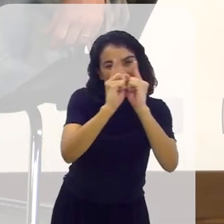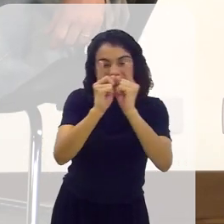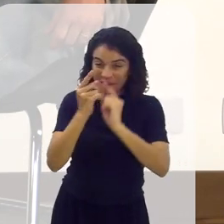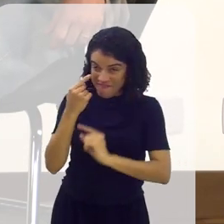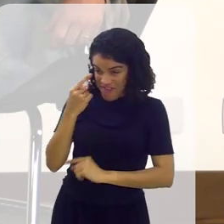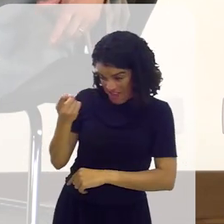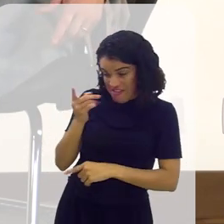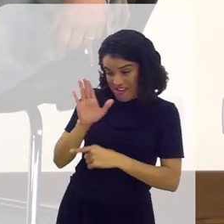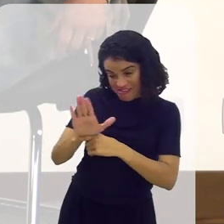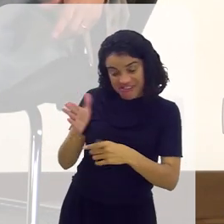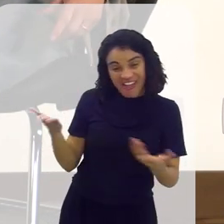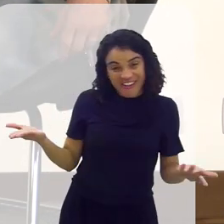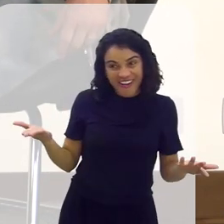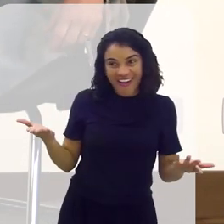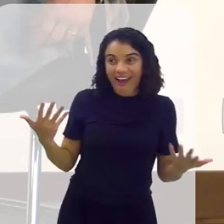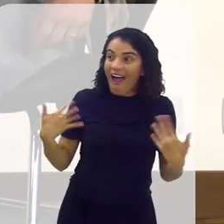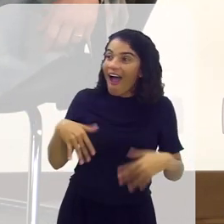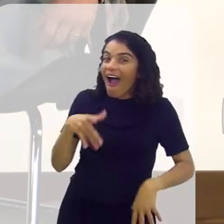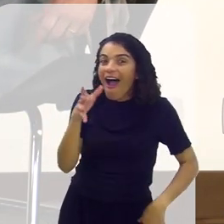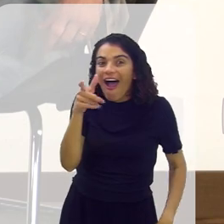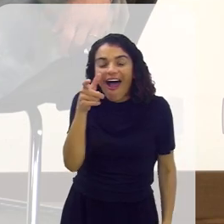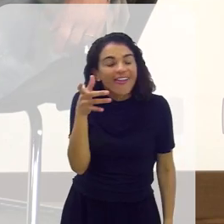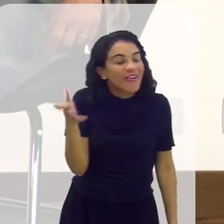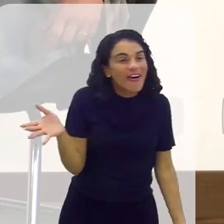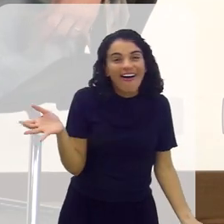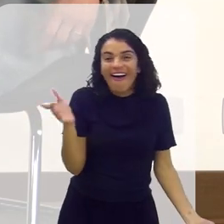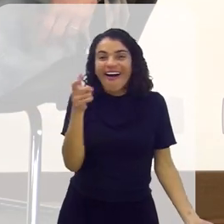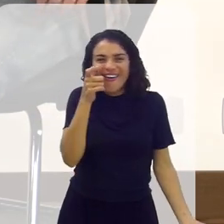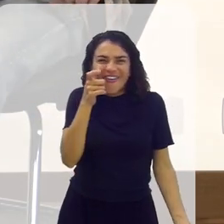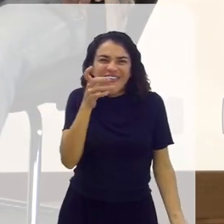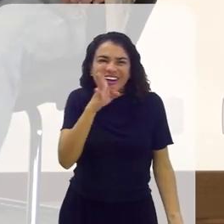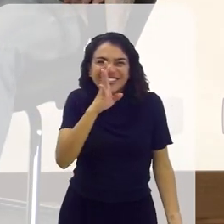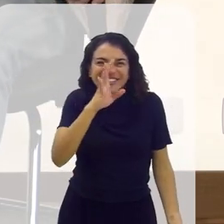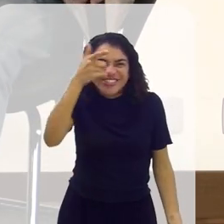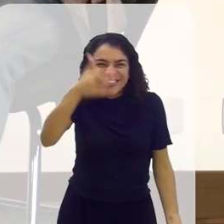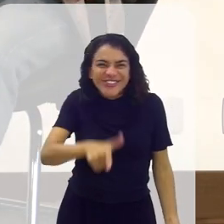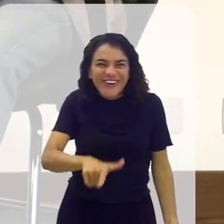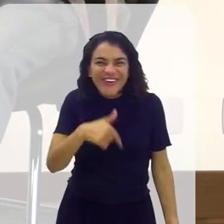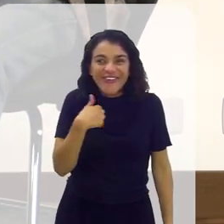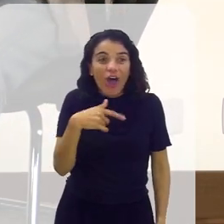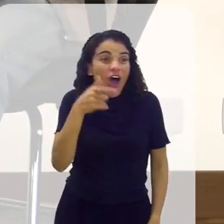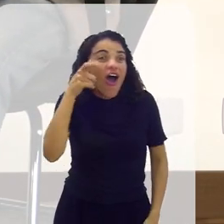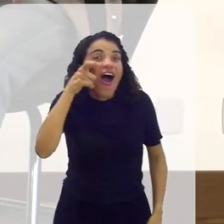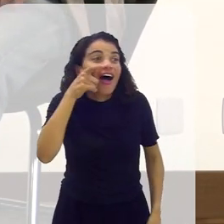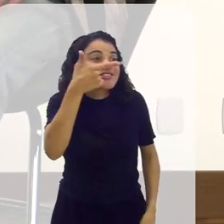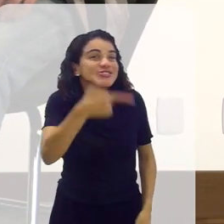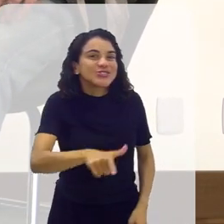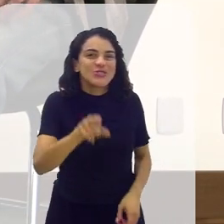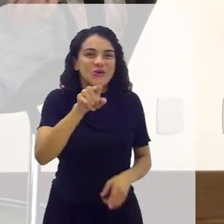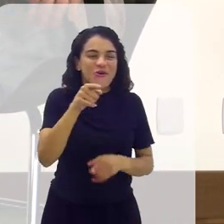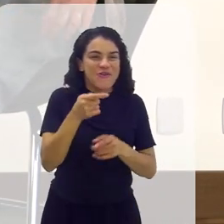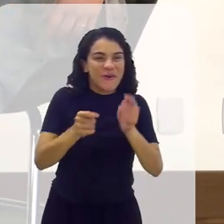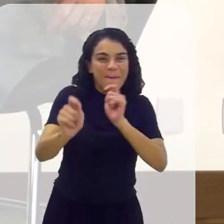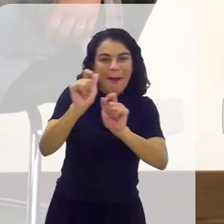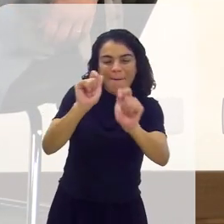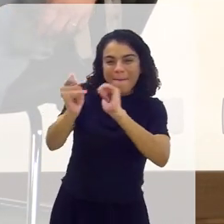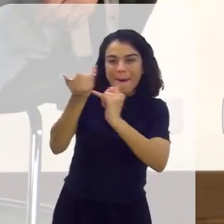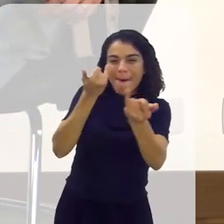assim... Viu como eu estou ajudando? Sim, eu devia estar... Vou assistir esse vídeo de novo. Vou falar para o pessoal, assiste!